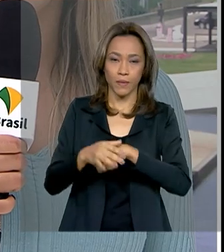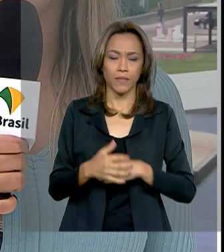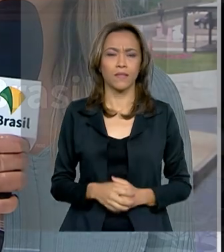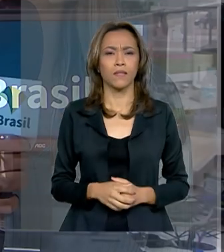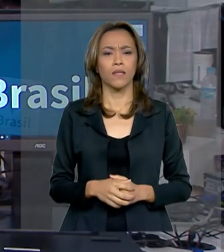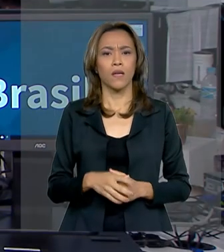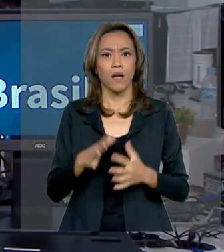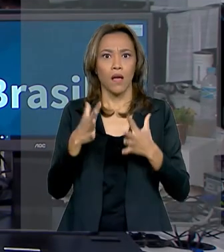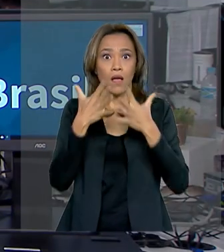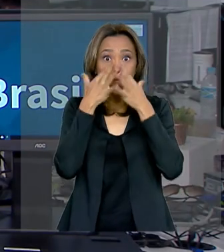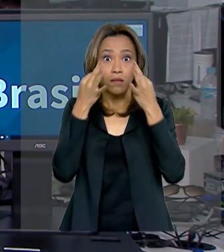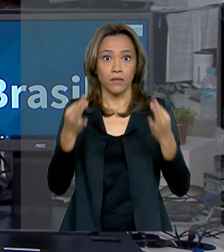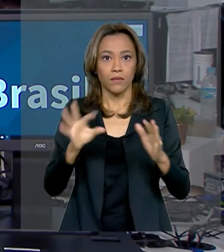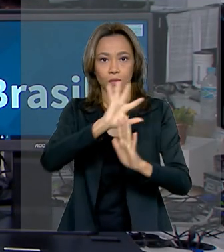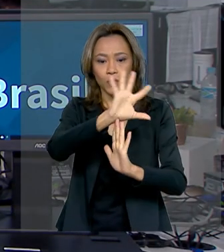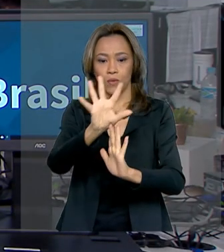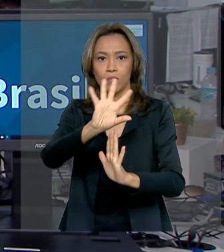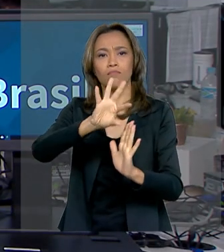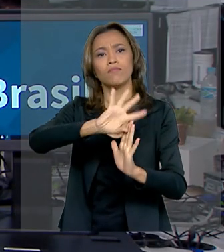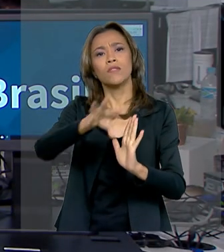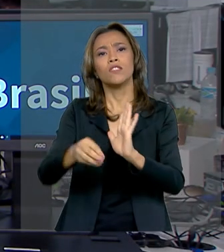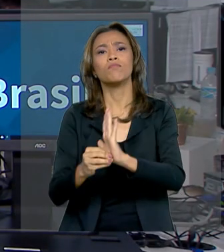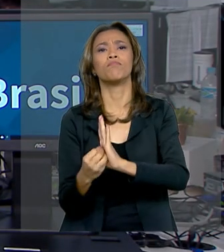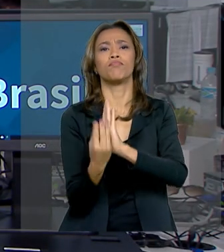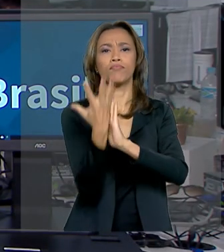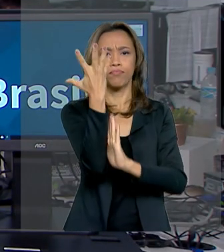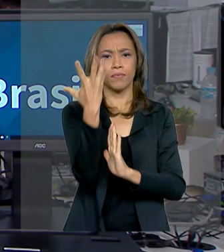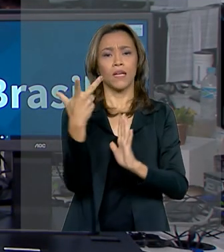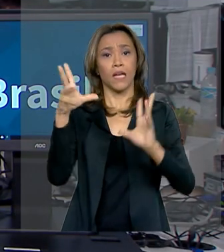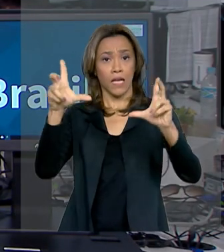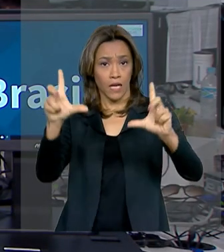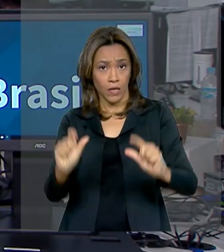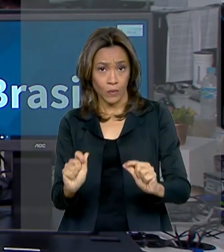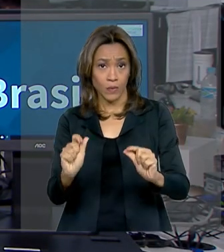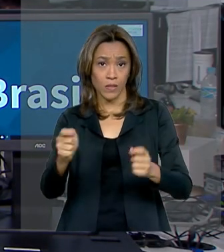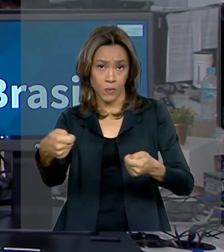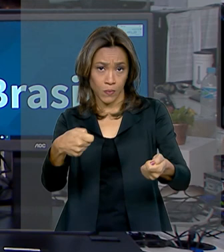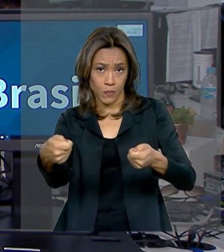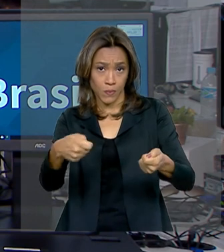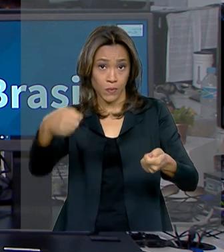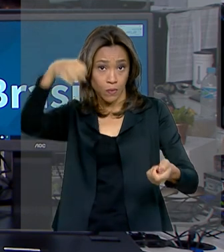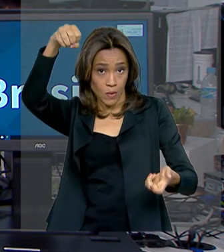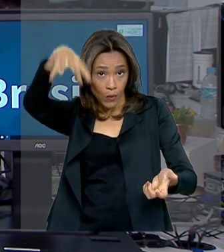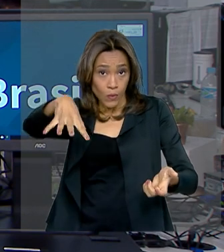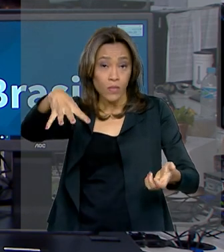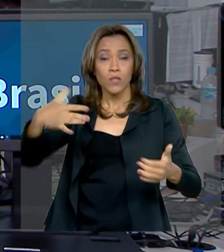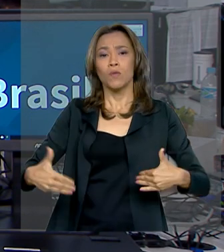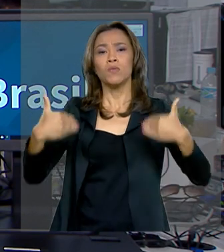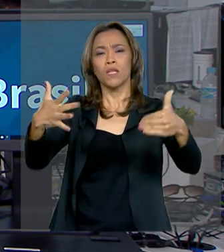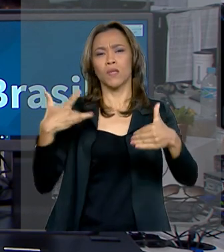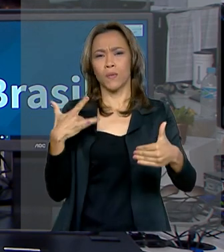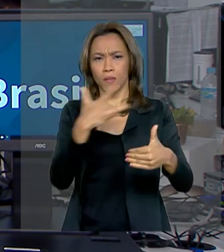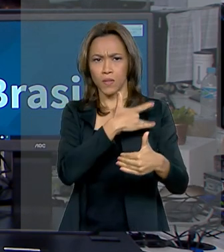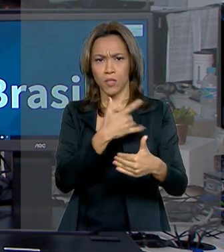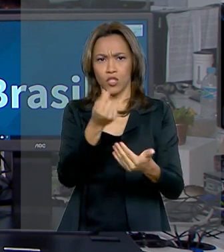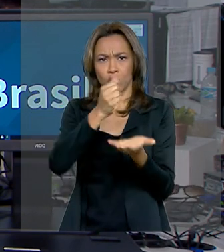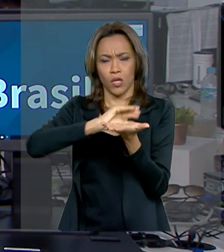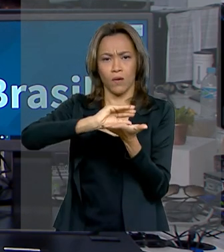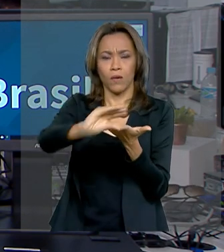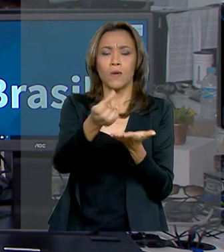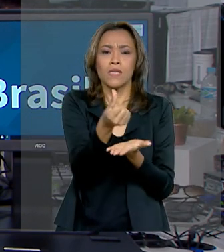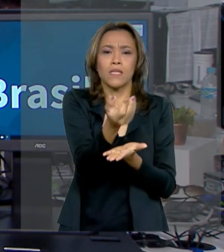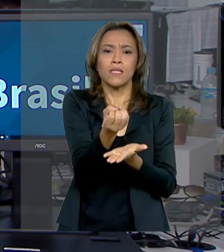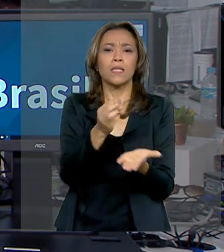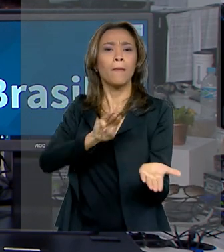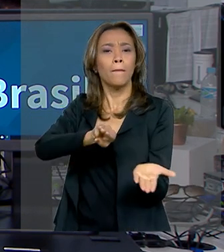E de olho na sustentabilidade e redução dos gastos com a conta de luz, o Ministério da Educação investiu 60 milhões de